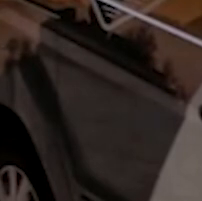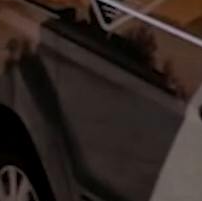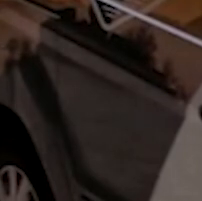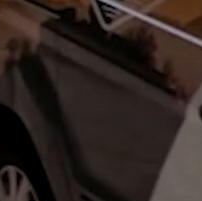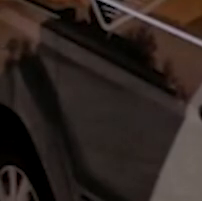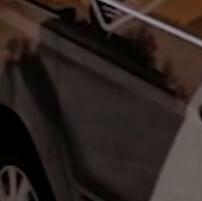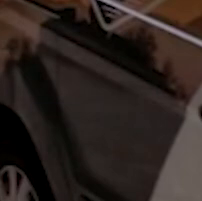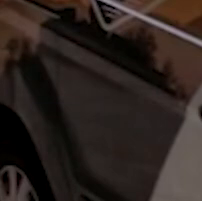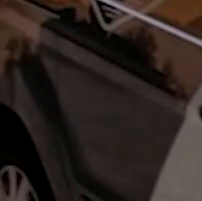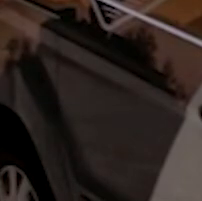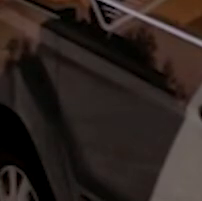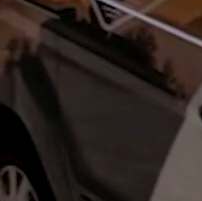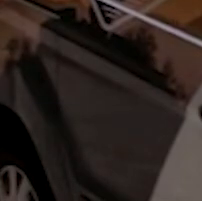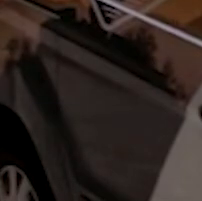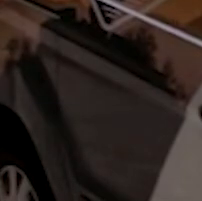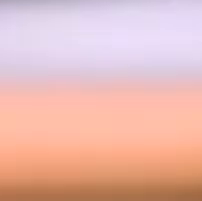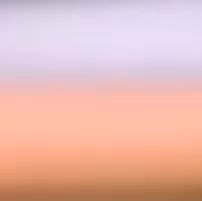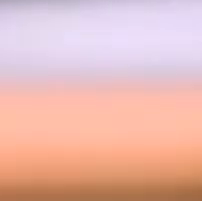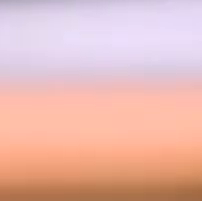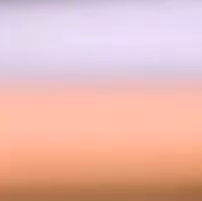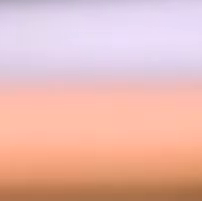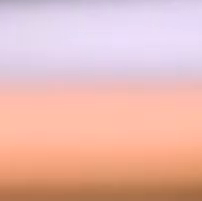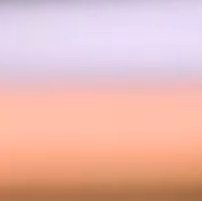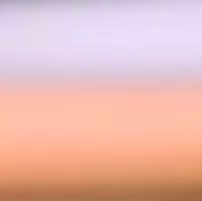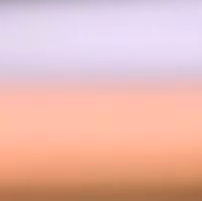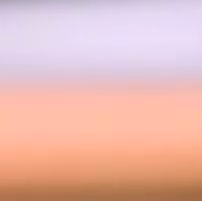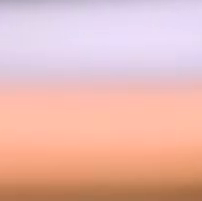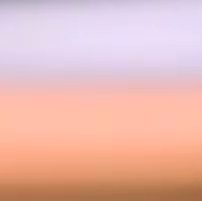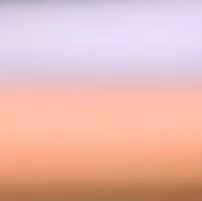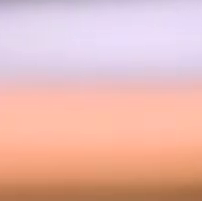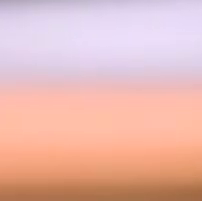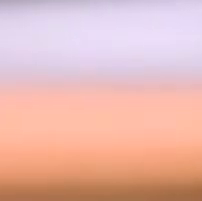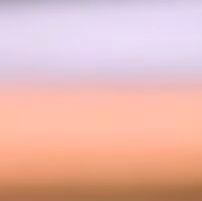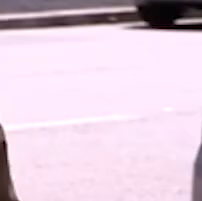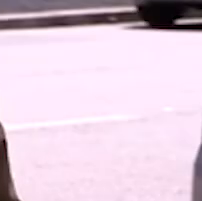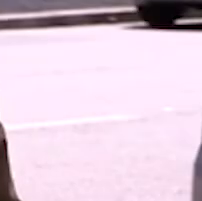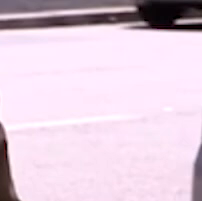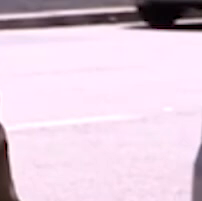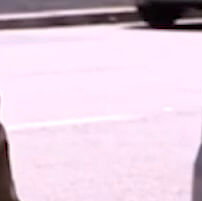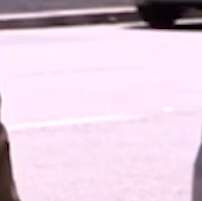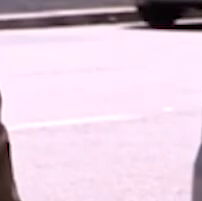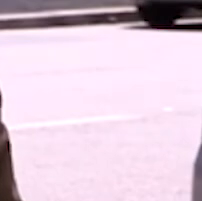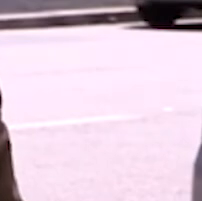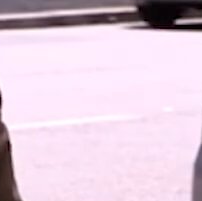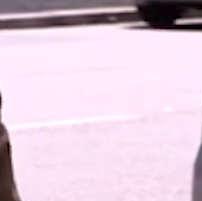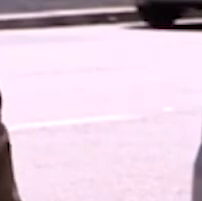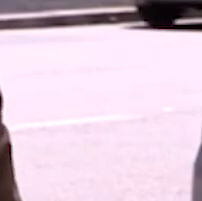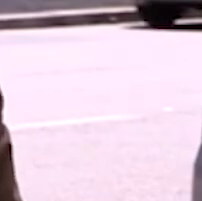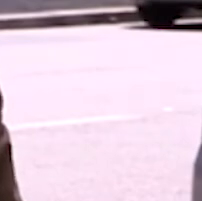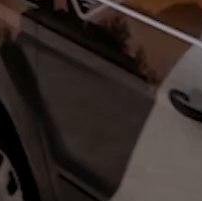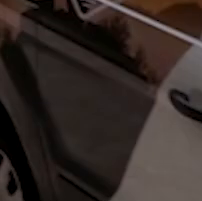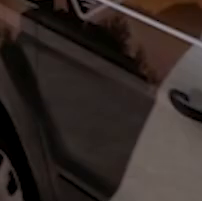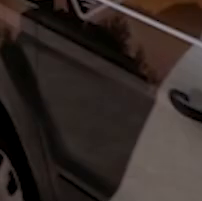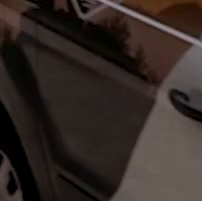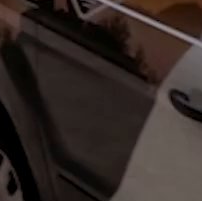serve como pretexto para juntar o grupo de amigos e celebrar 2021 já foi um bom mês para o turismo em Portugal já foi um bom ano para o